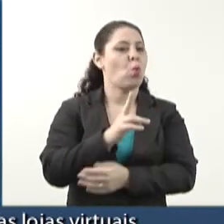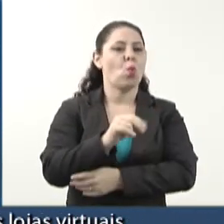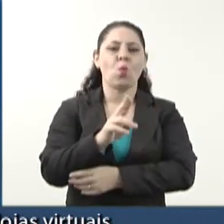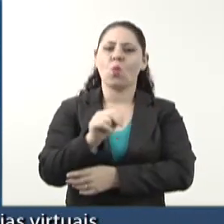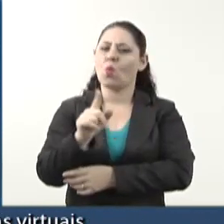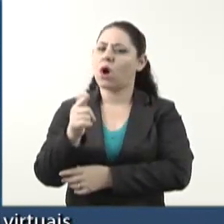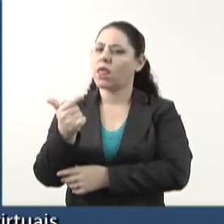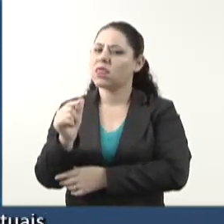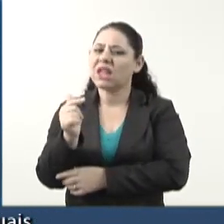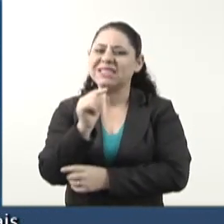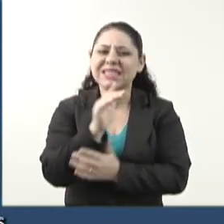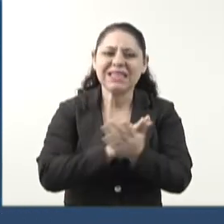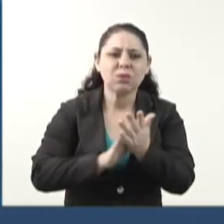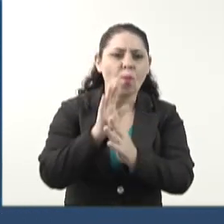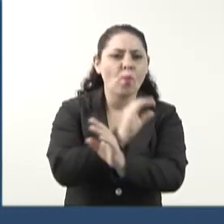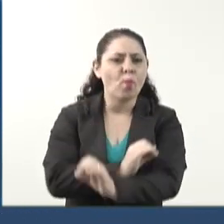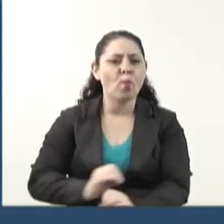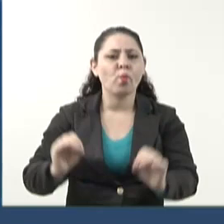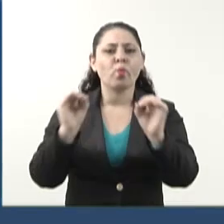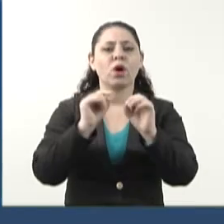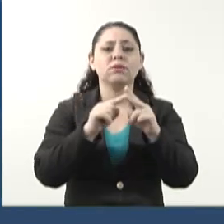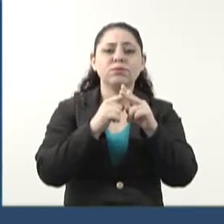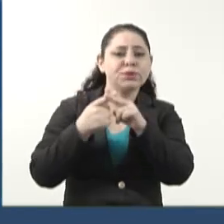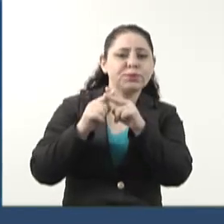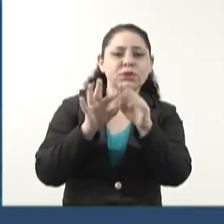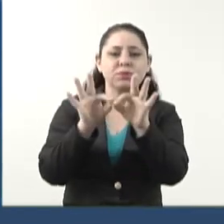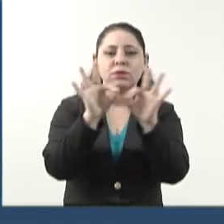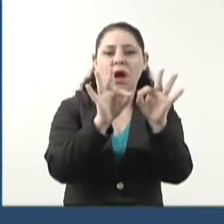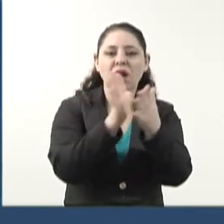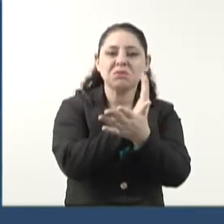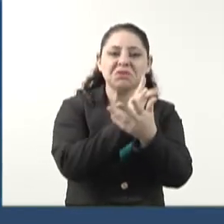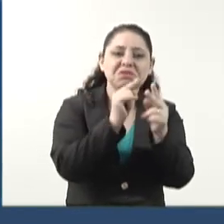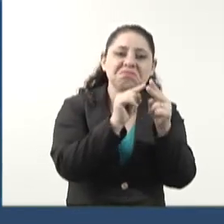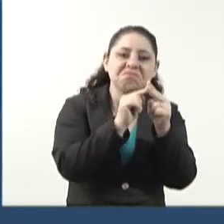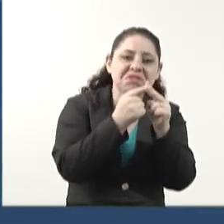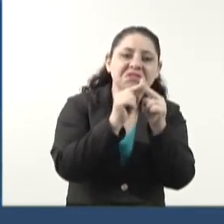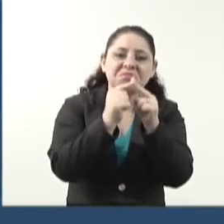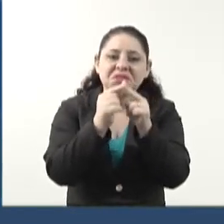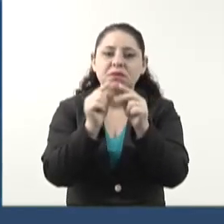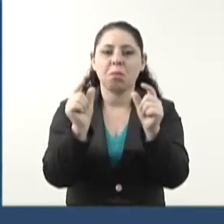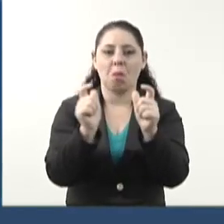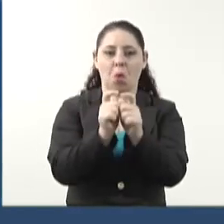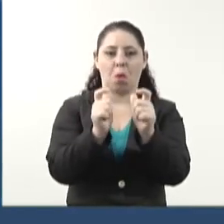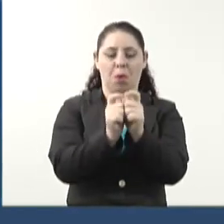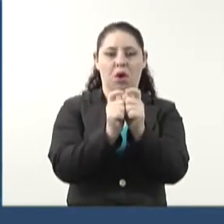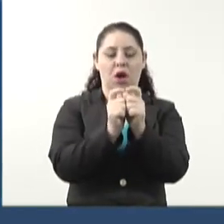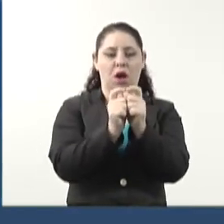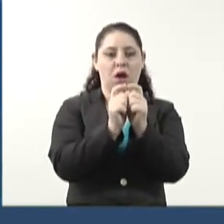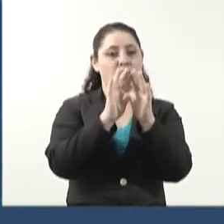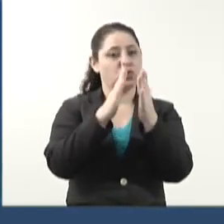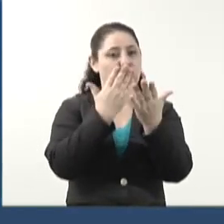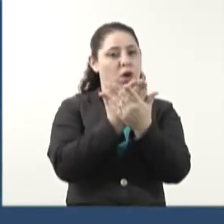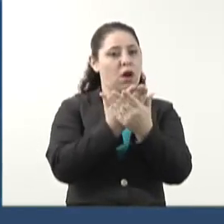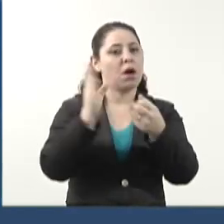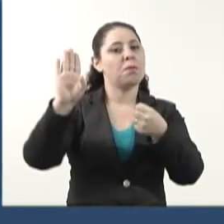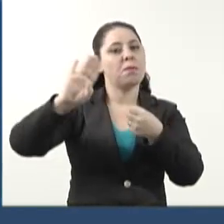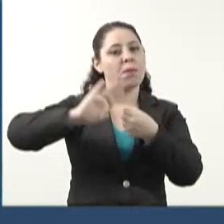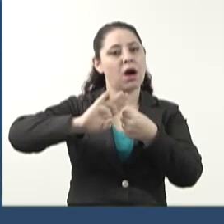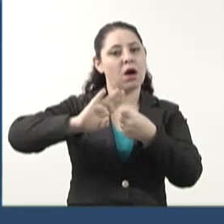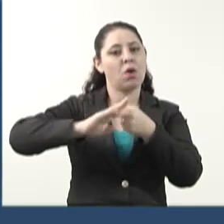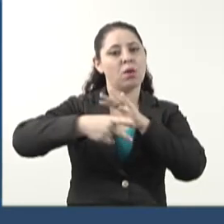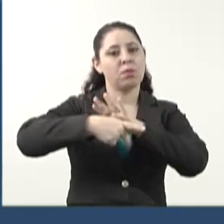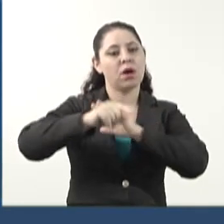teve uma reforma estruturante, apenas alguns reparos, e essa escola está situada no bairro